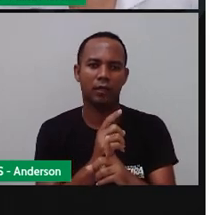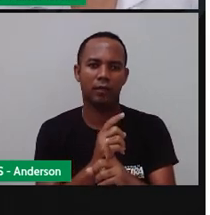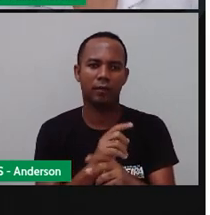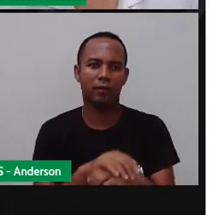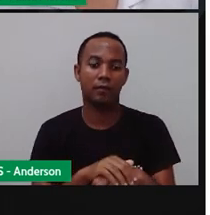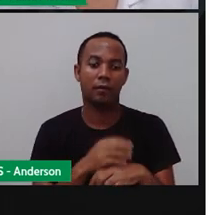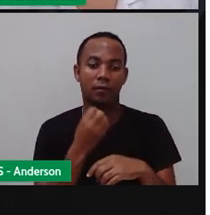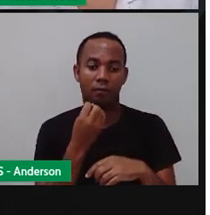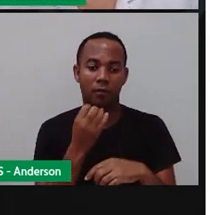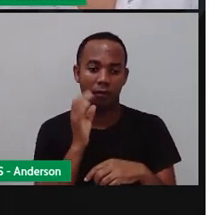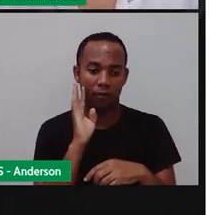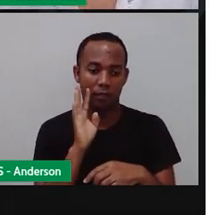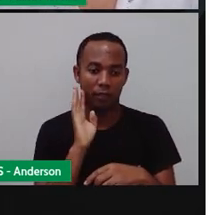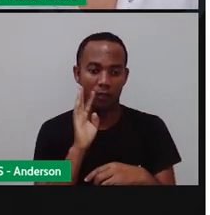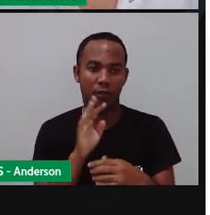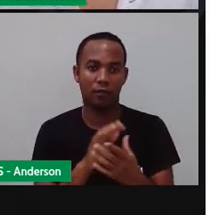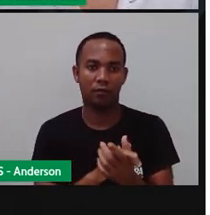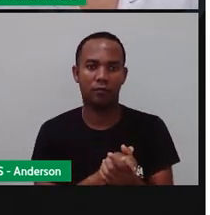Maria.